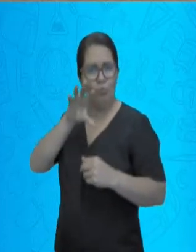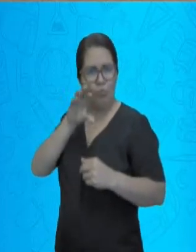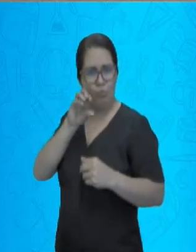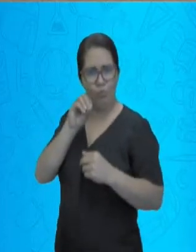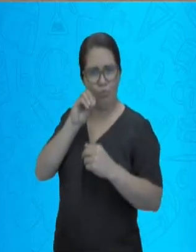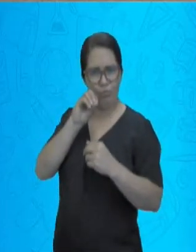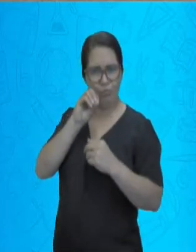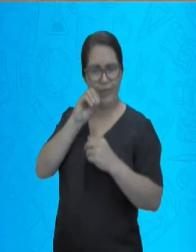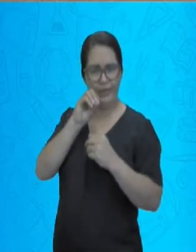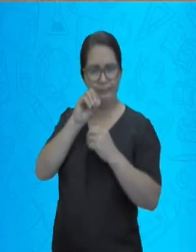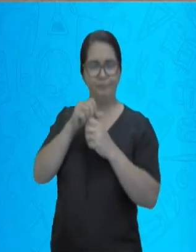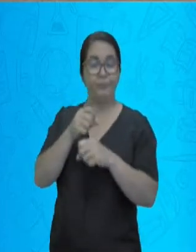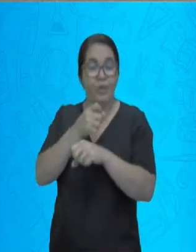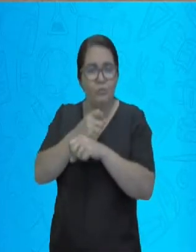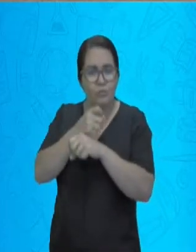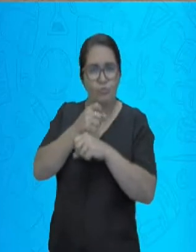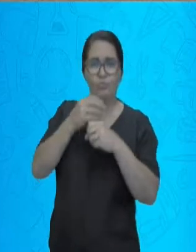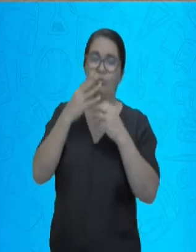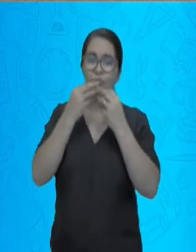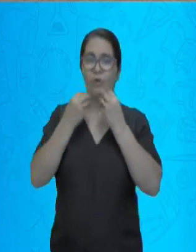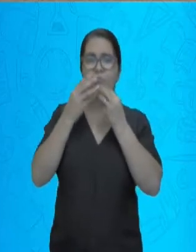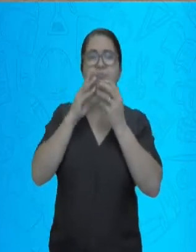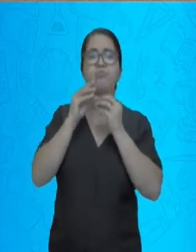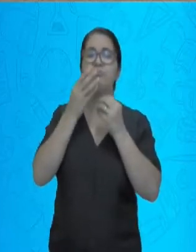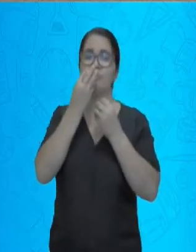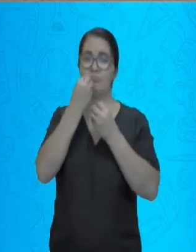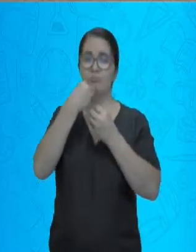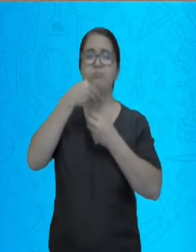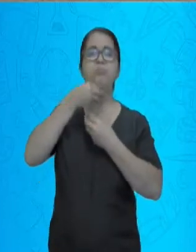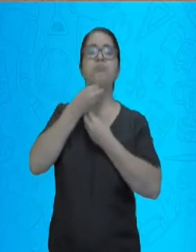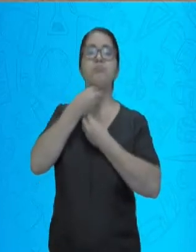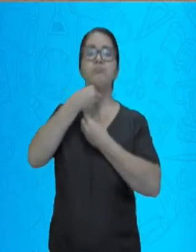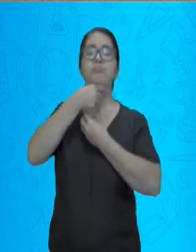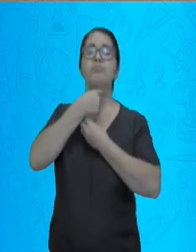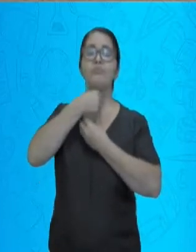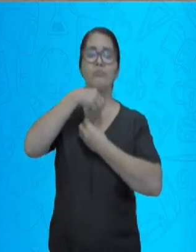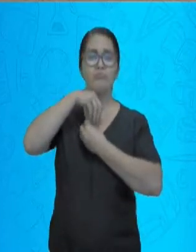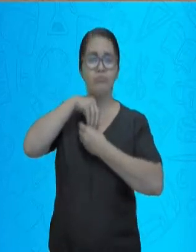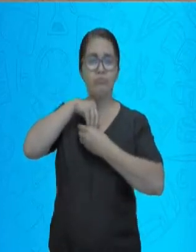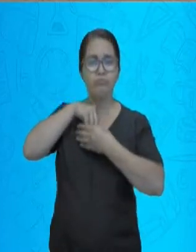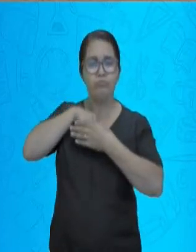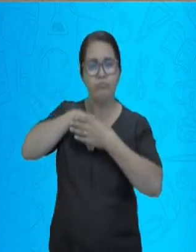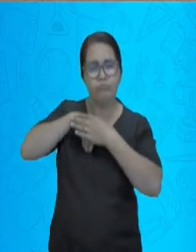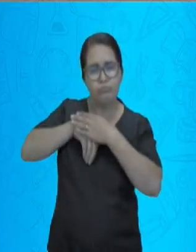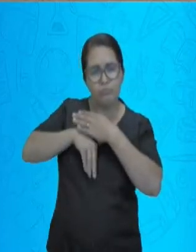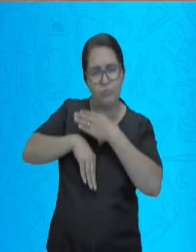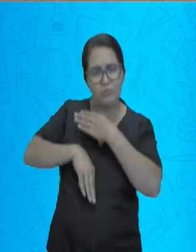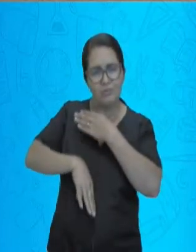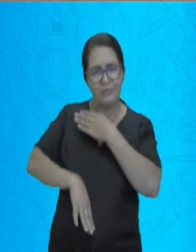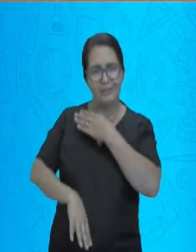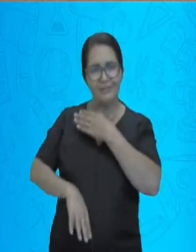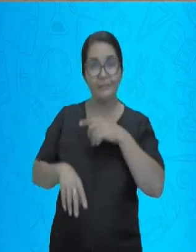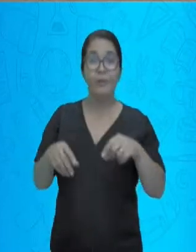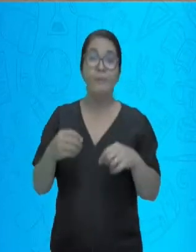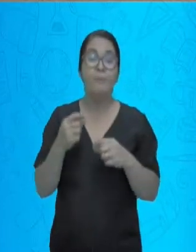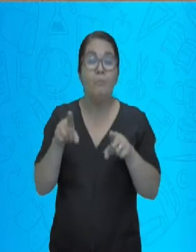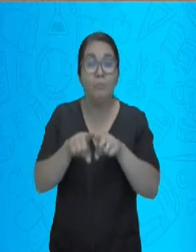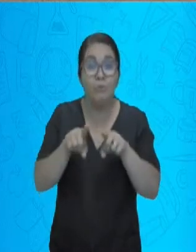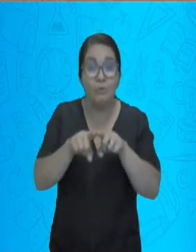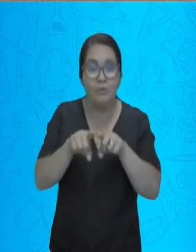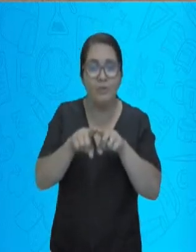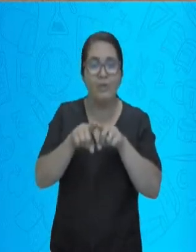que eu consiga absorver de maneira correta todos os nutrientes necessários para o meu organismo. Vamos lá.